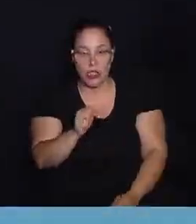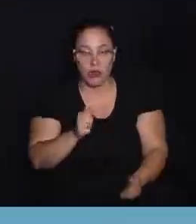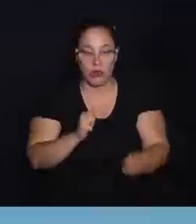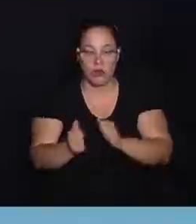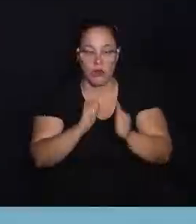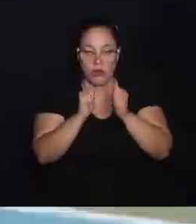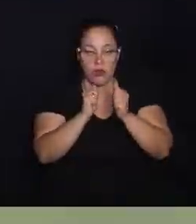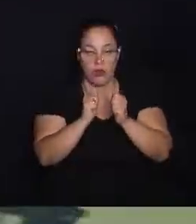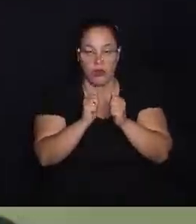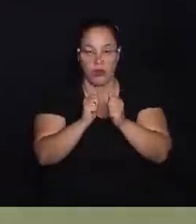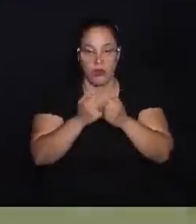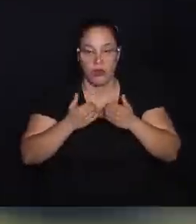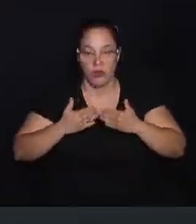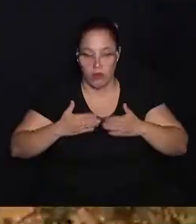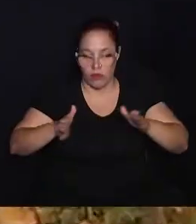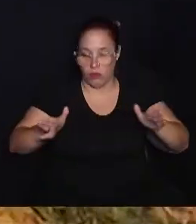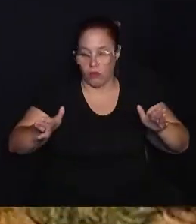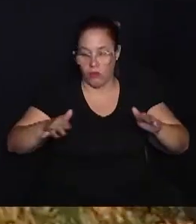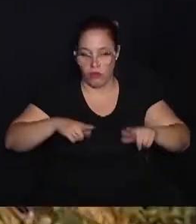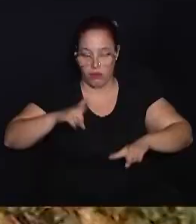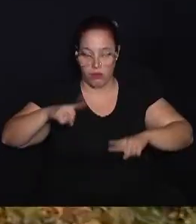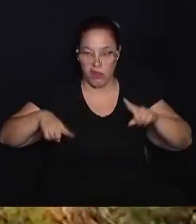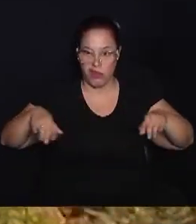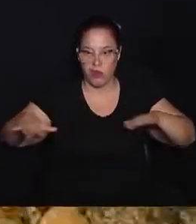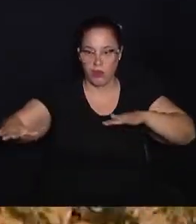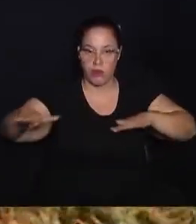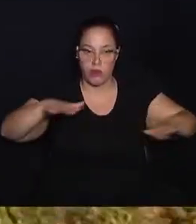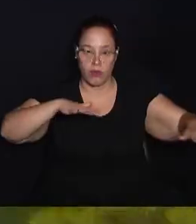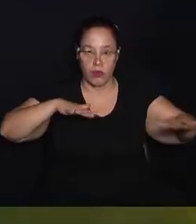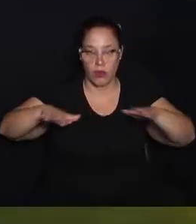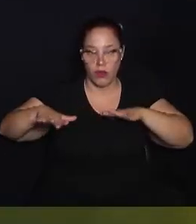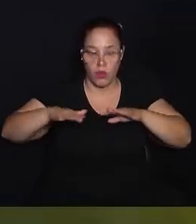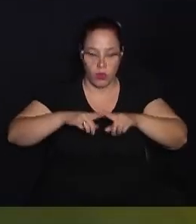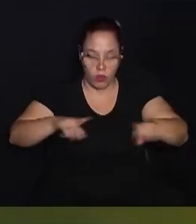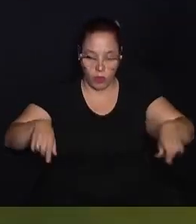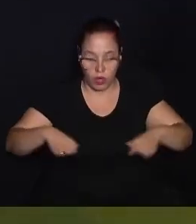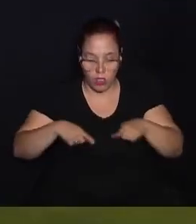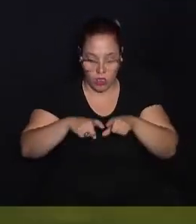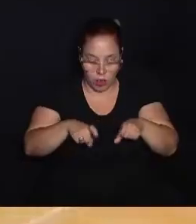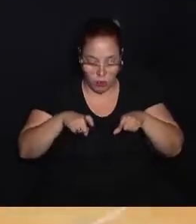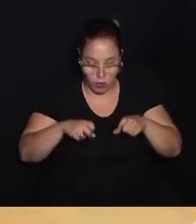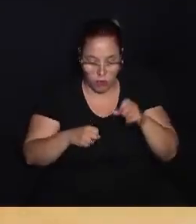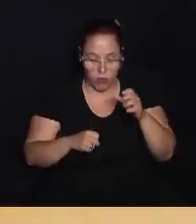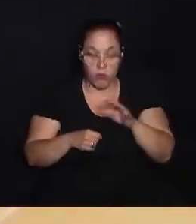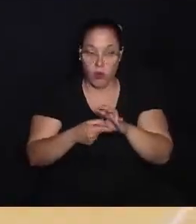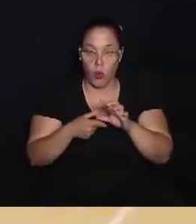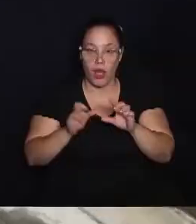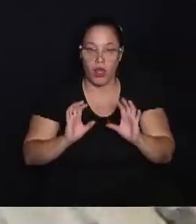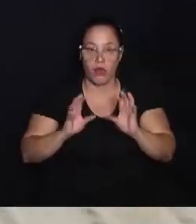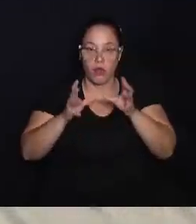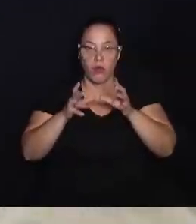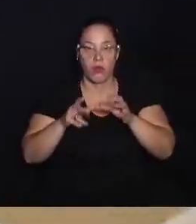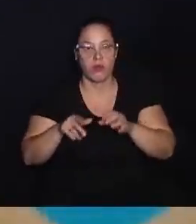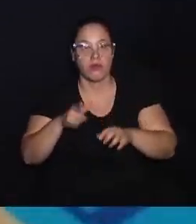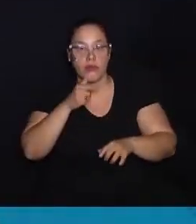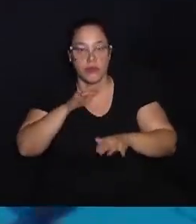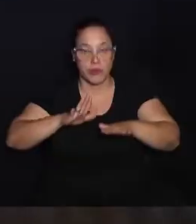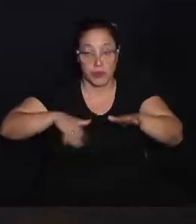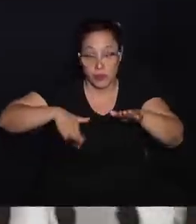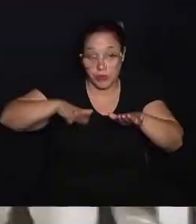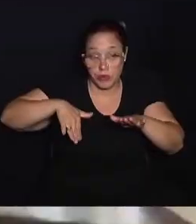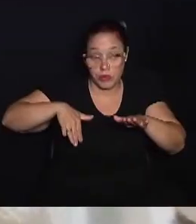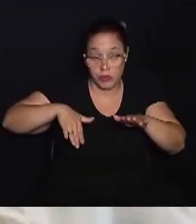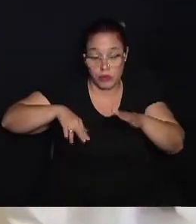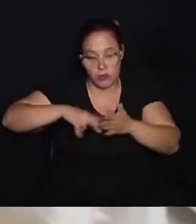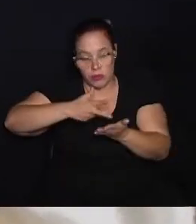associações, distribuídas em diversos espaços como campos de futebol, quadras, parque aquático,